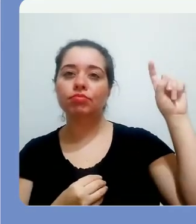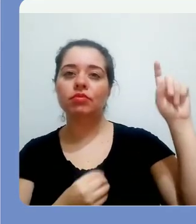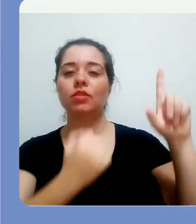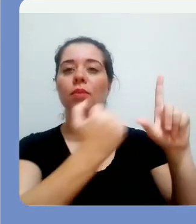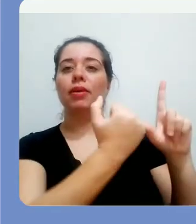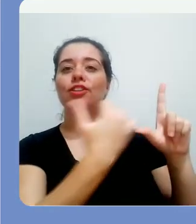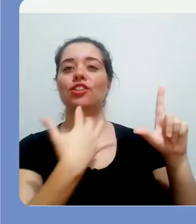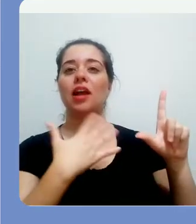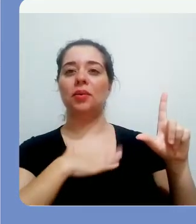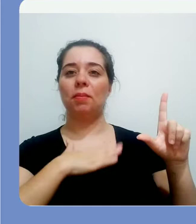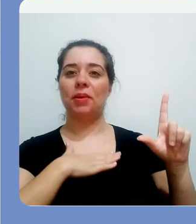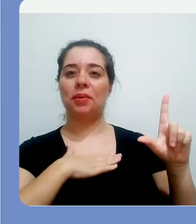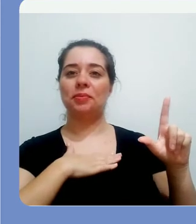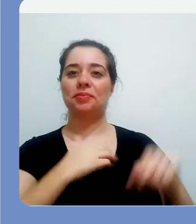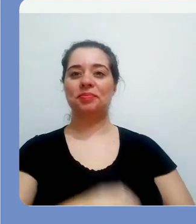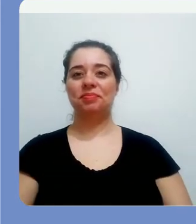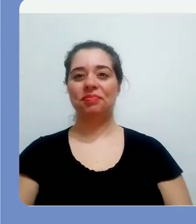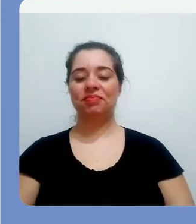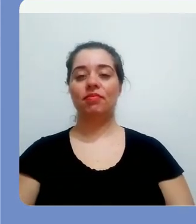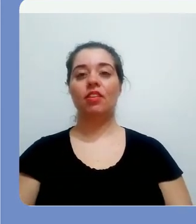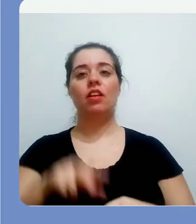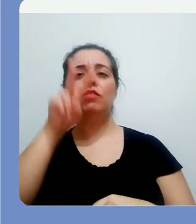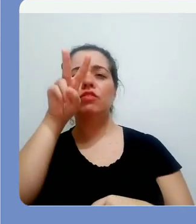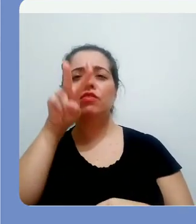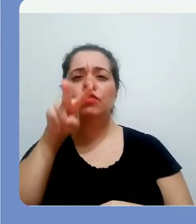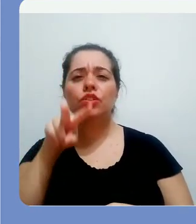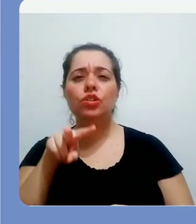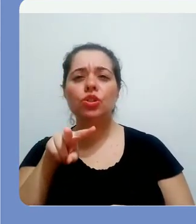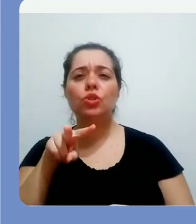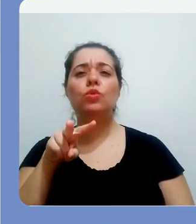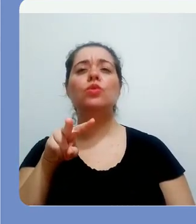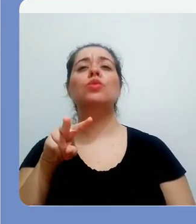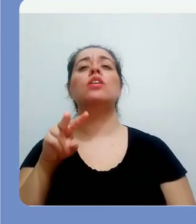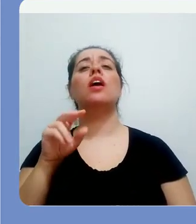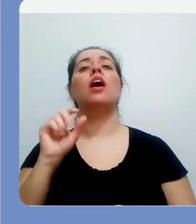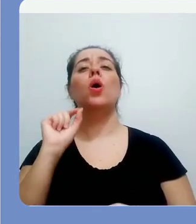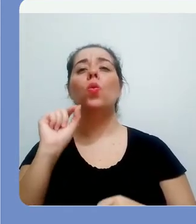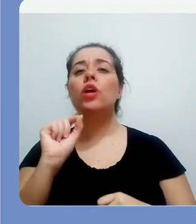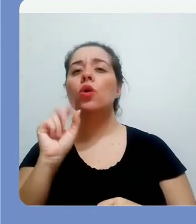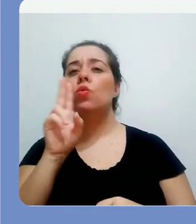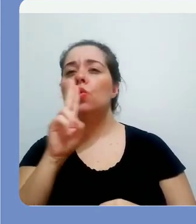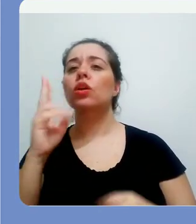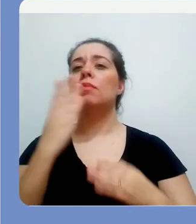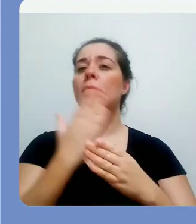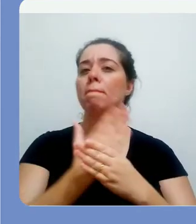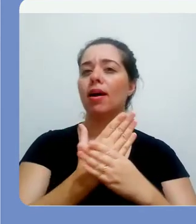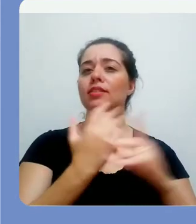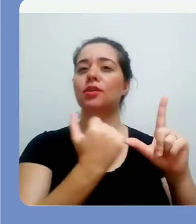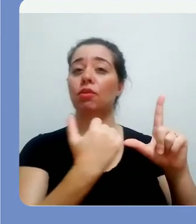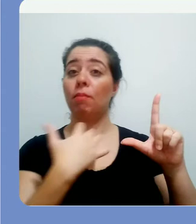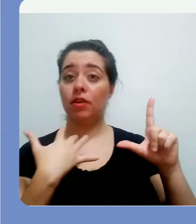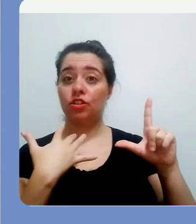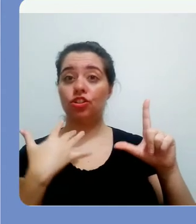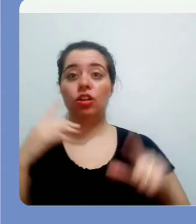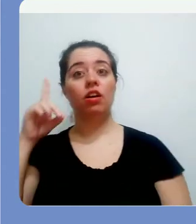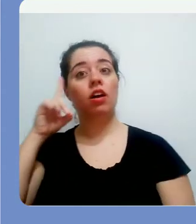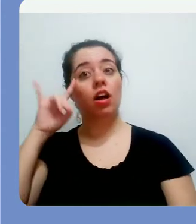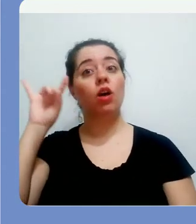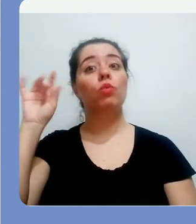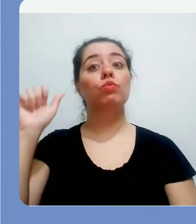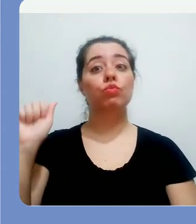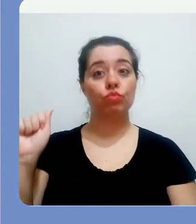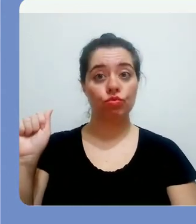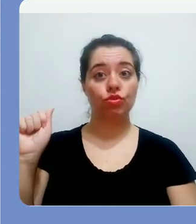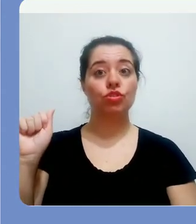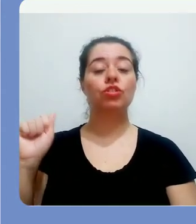compartilhado comigo. E você então vai visualizar o nome da pasta que foi compartilhada, a data da